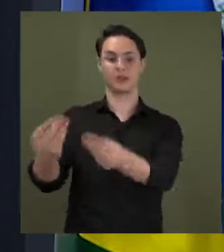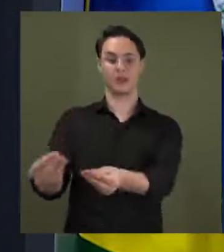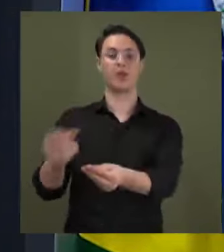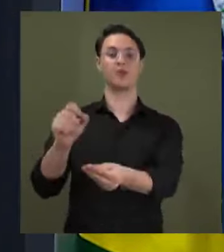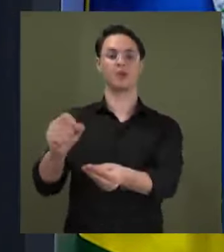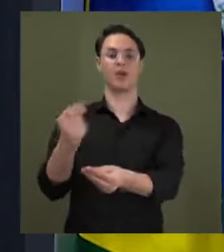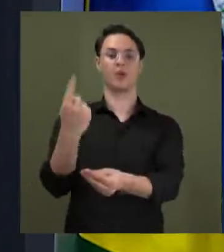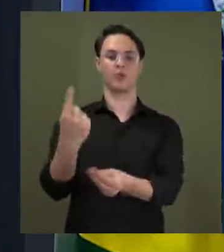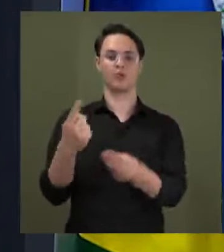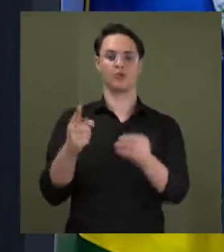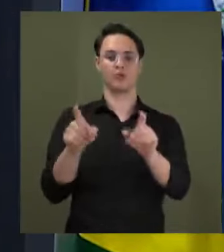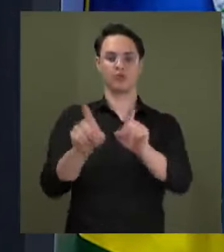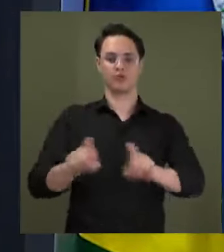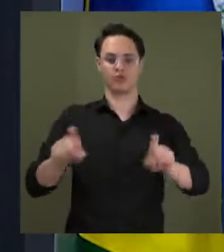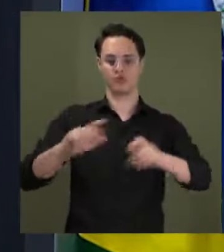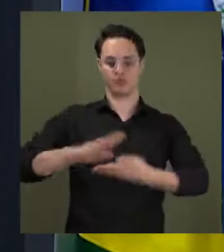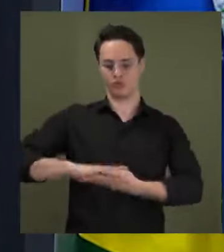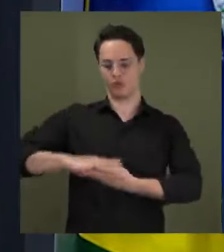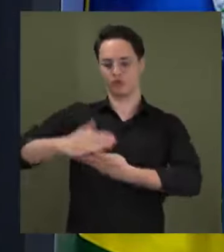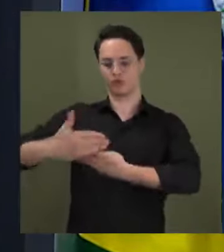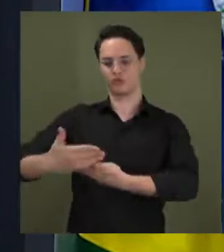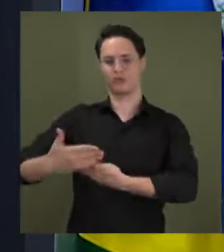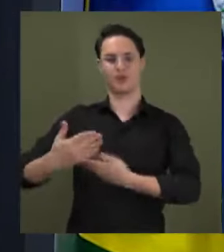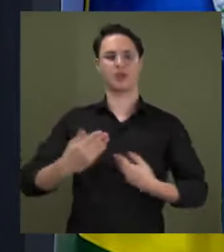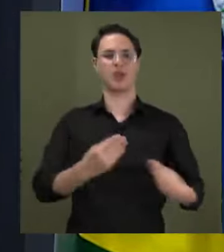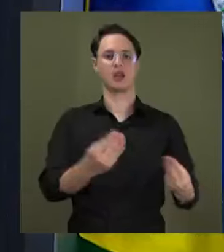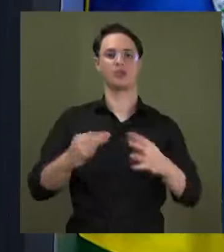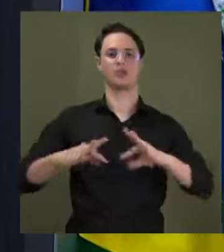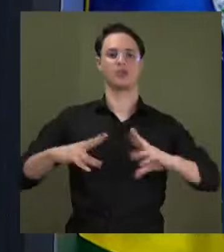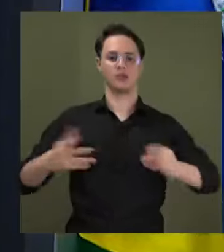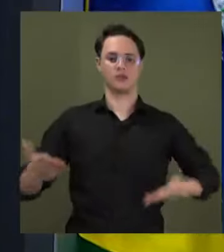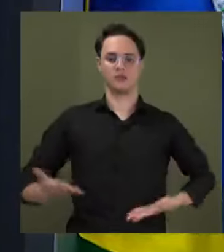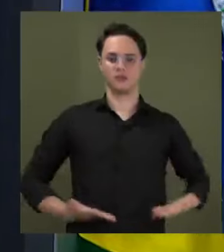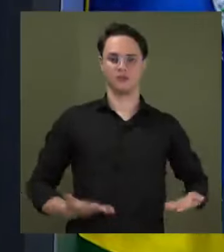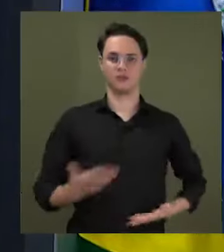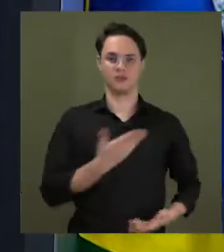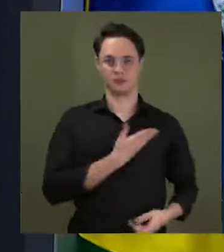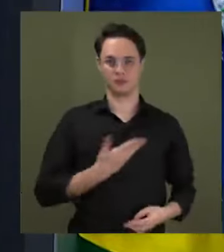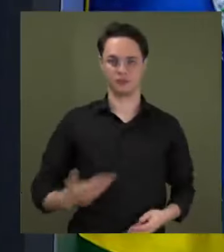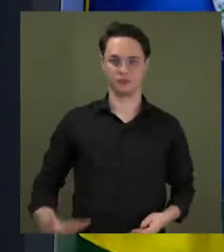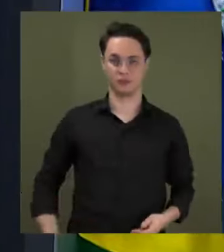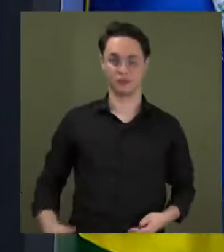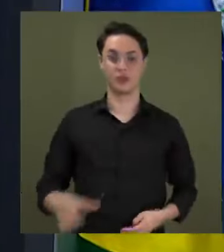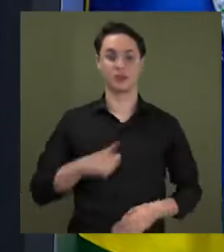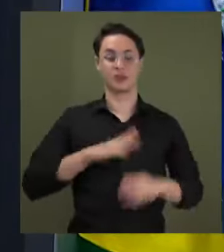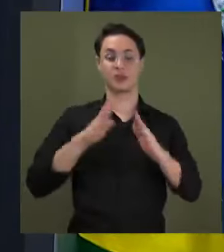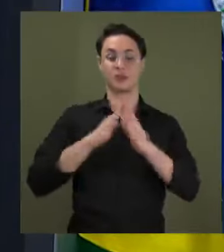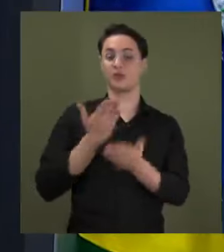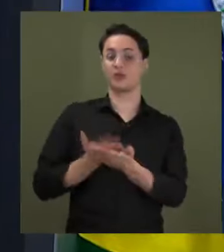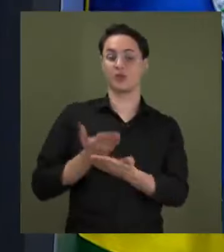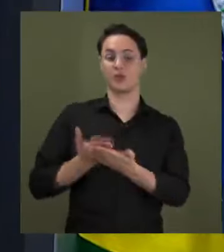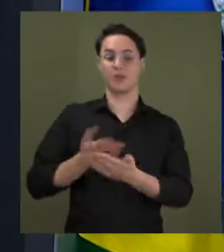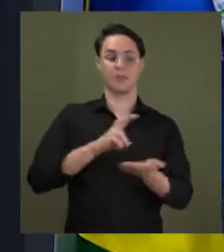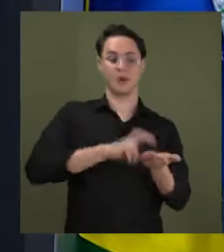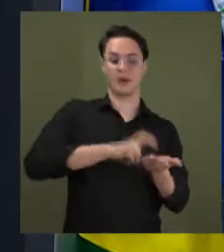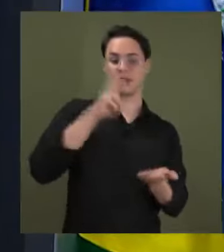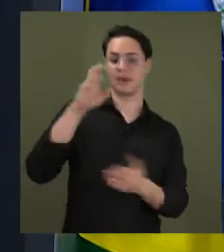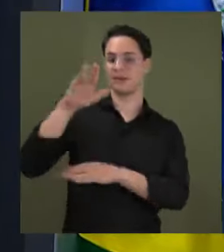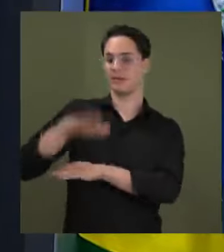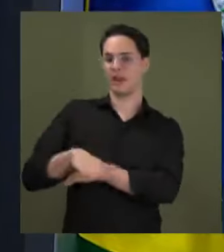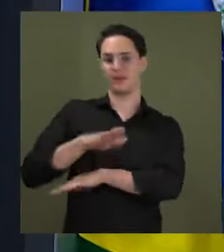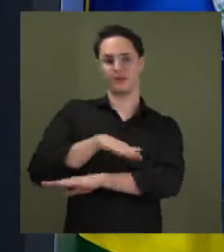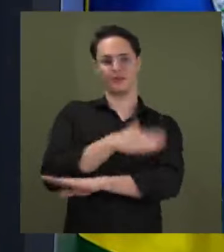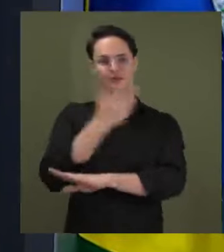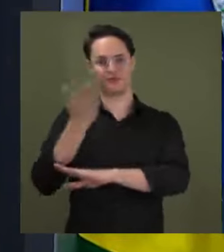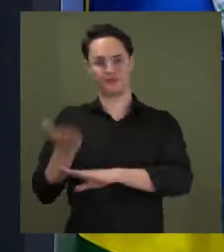servidores. Várias escolas foram concluídas. O estado do Tocantins tem escolas de tempo integral com uma estrutura invejável.